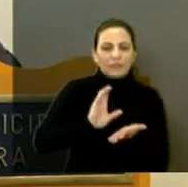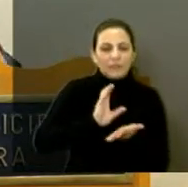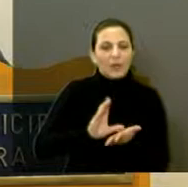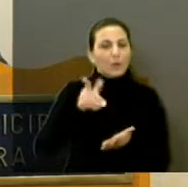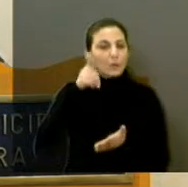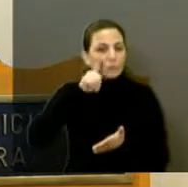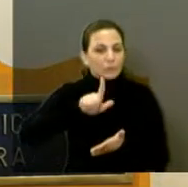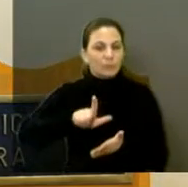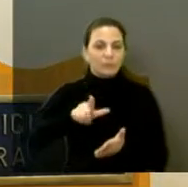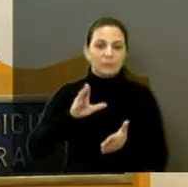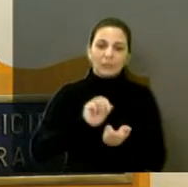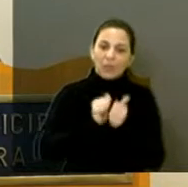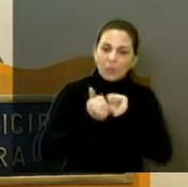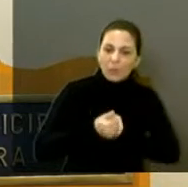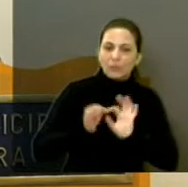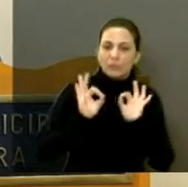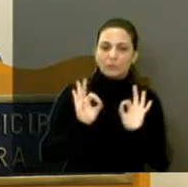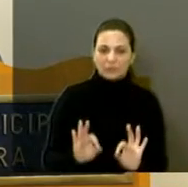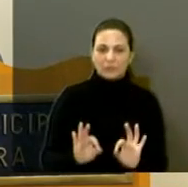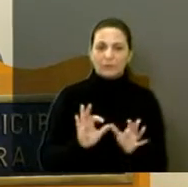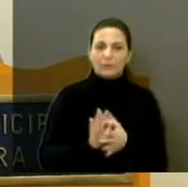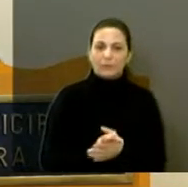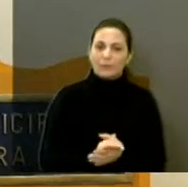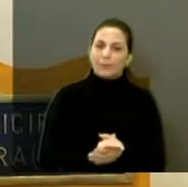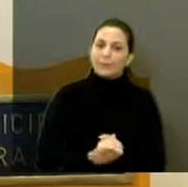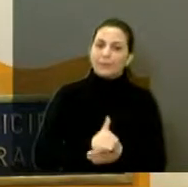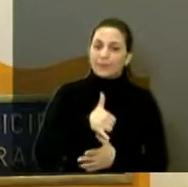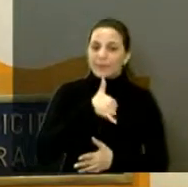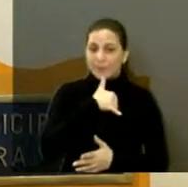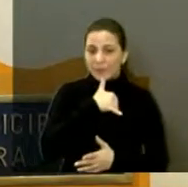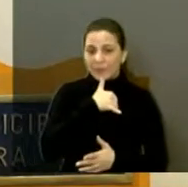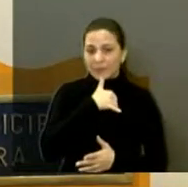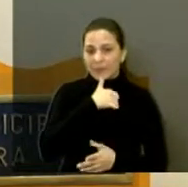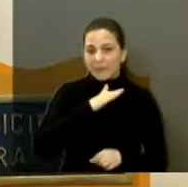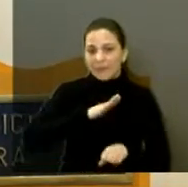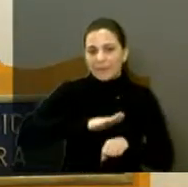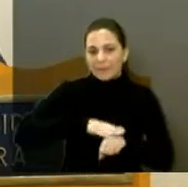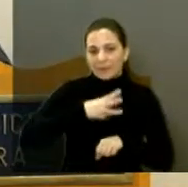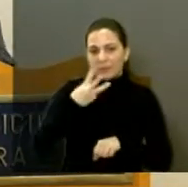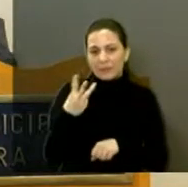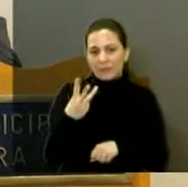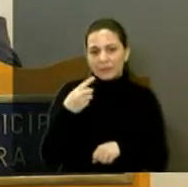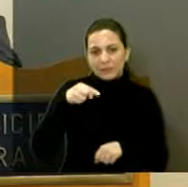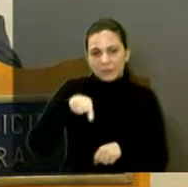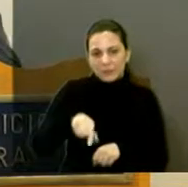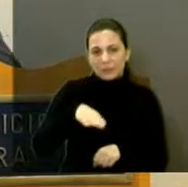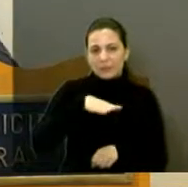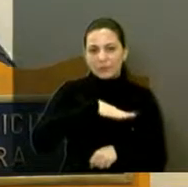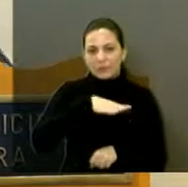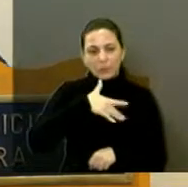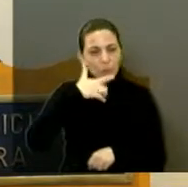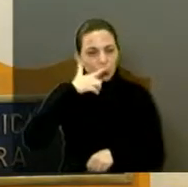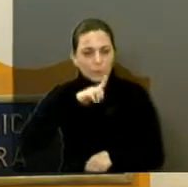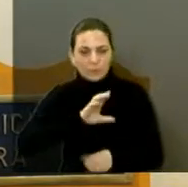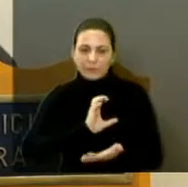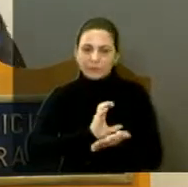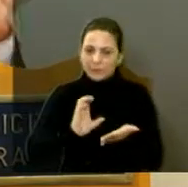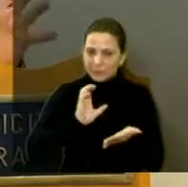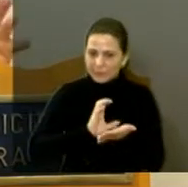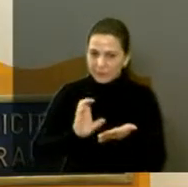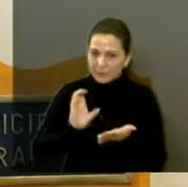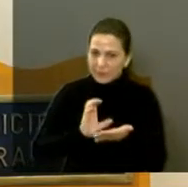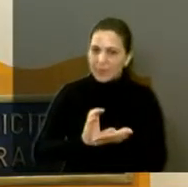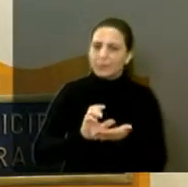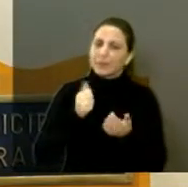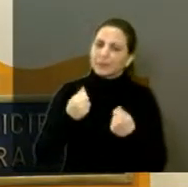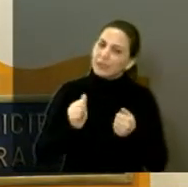Nós estamos adequados. Mas, infelizmente, mais de 3 mil municípios não receberão verba até se